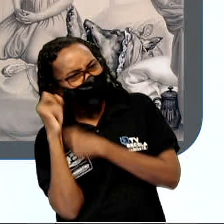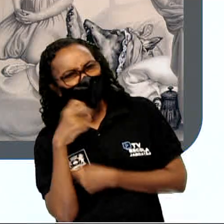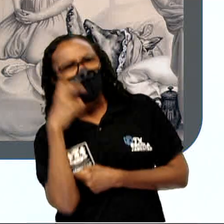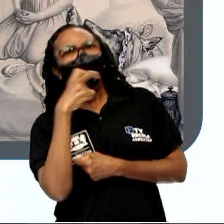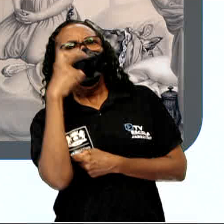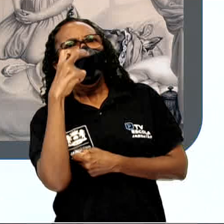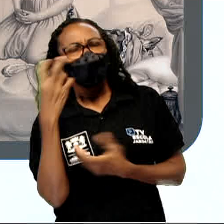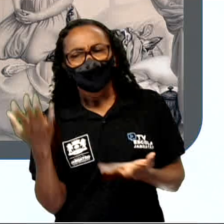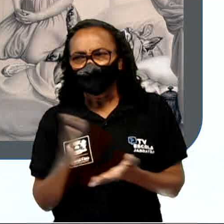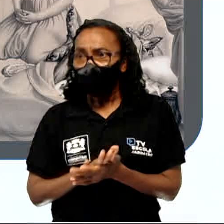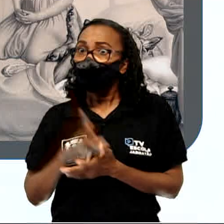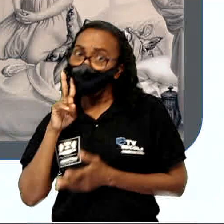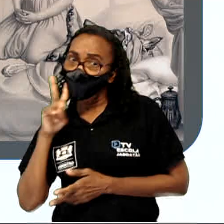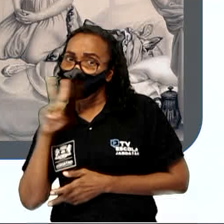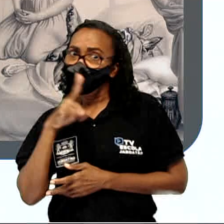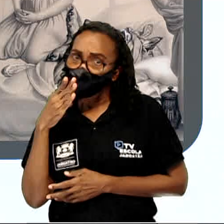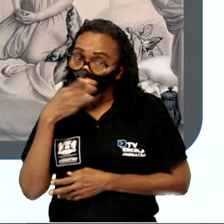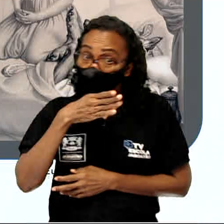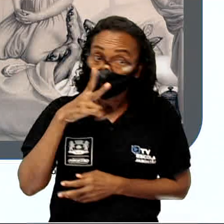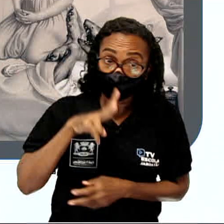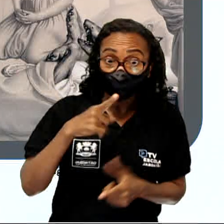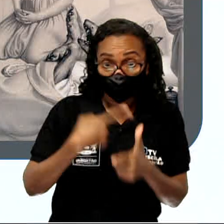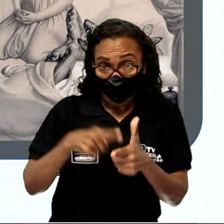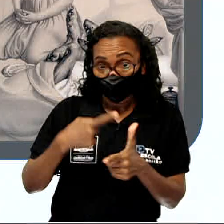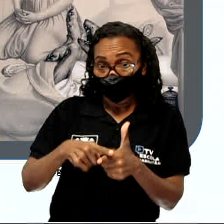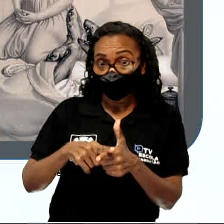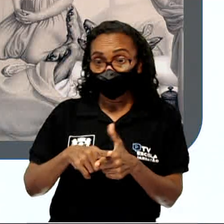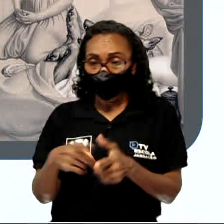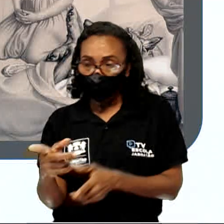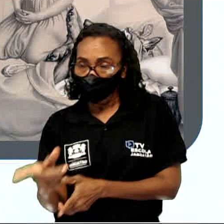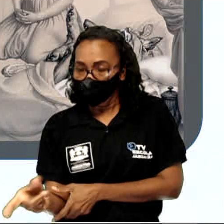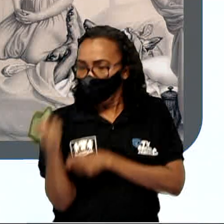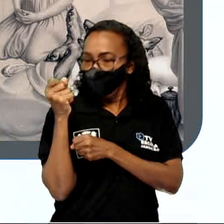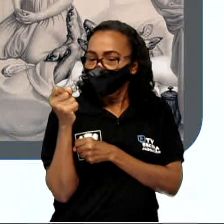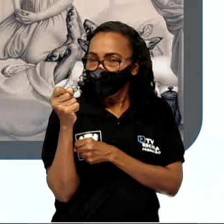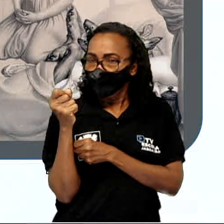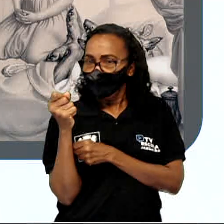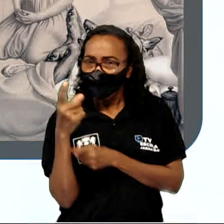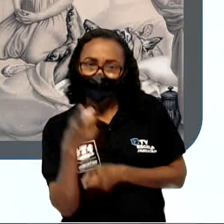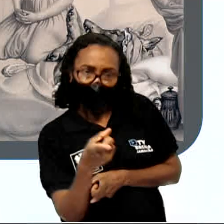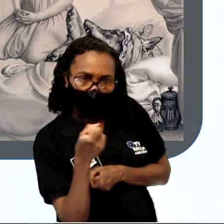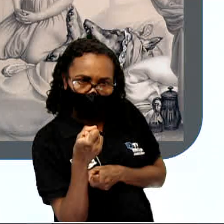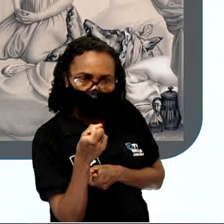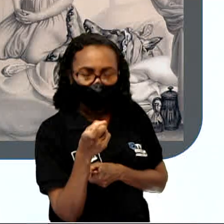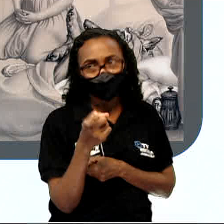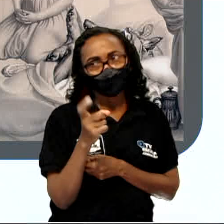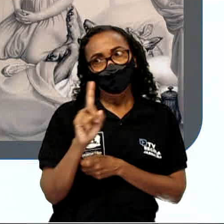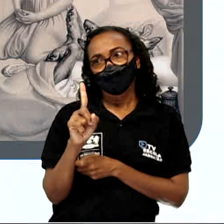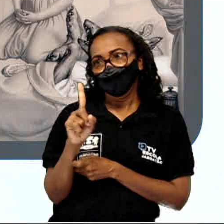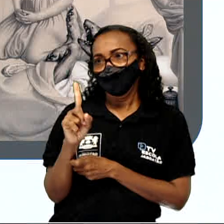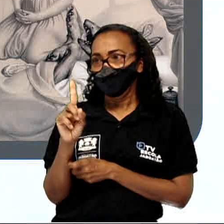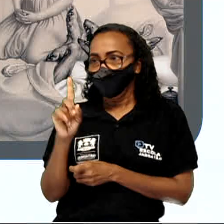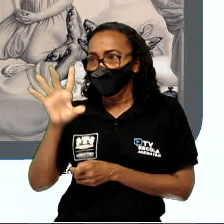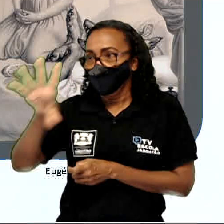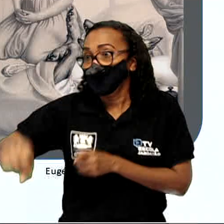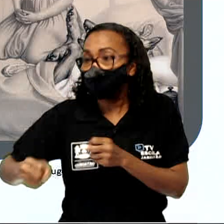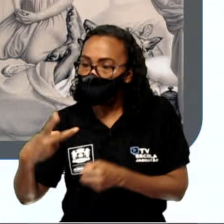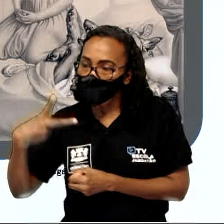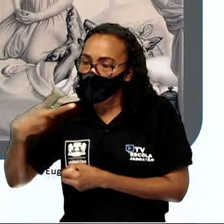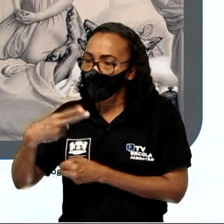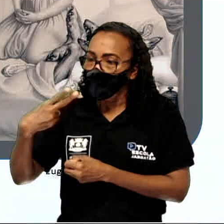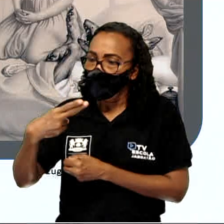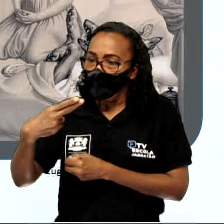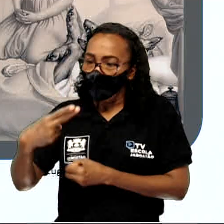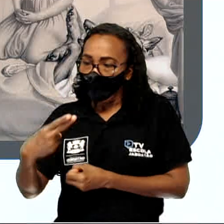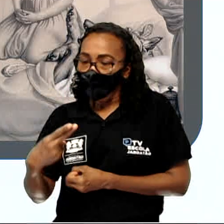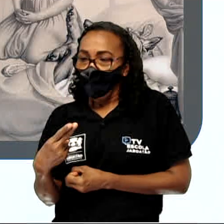ver se há algum problema. Sacou sua espingarda. Em vez de atirar, pegou uma tesoura e começou a abrir a